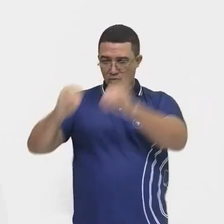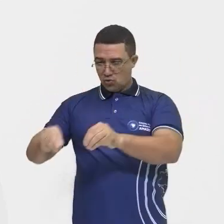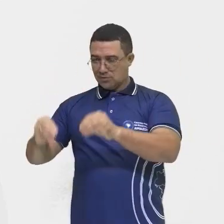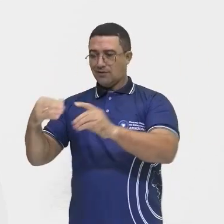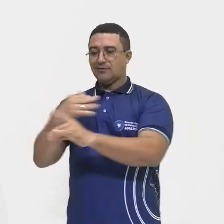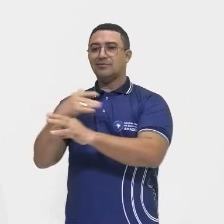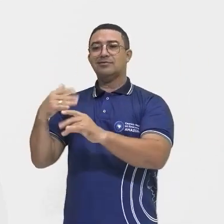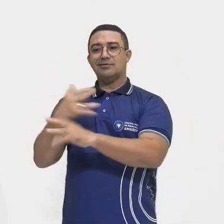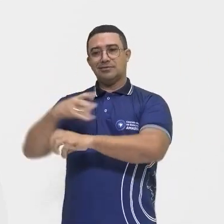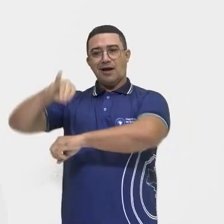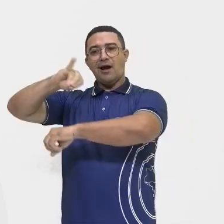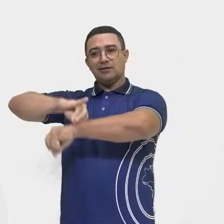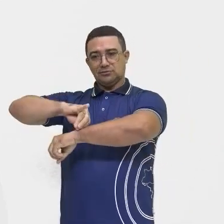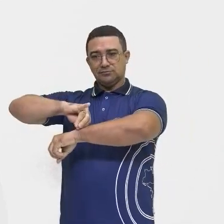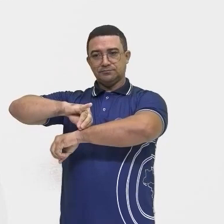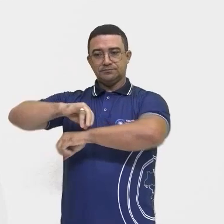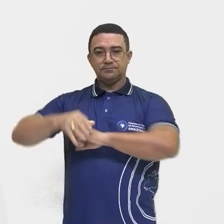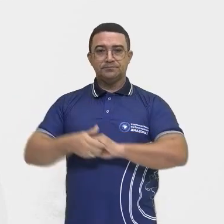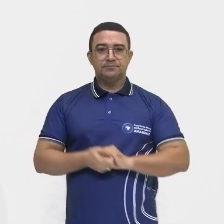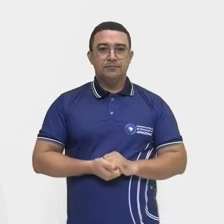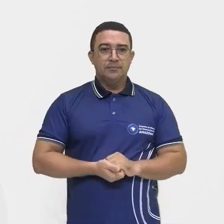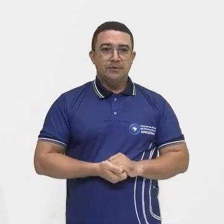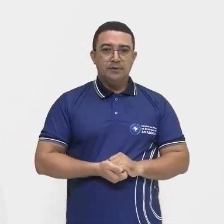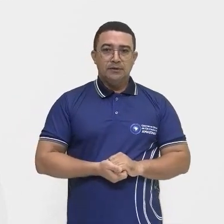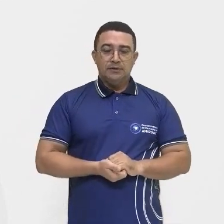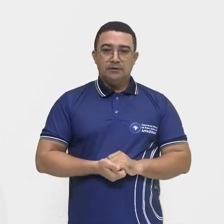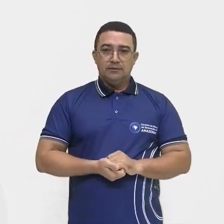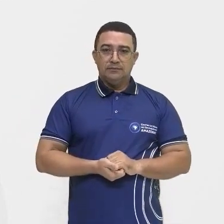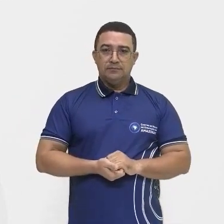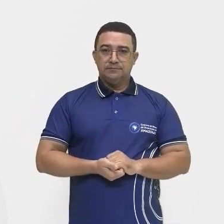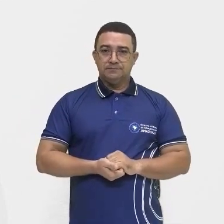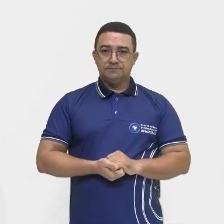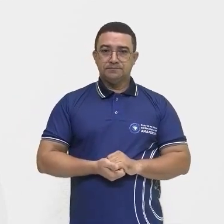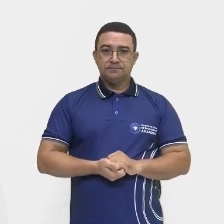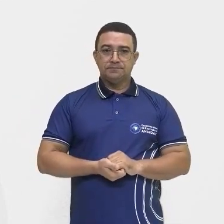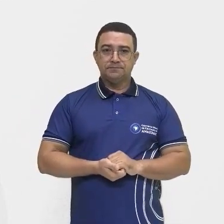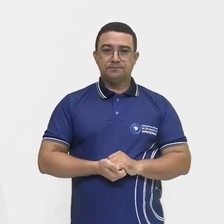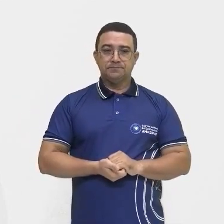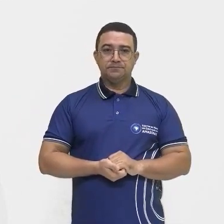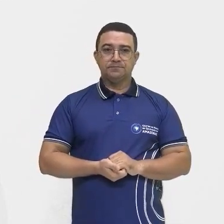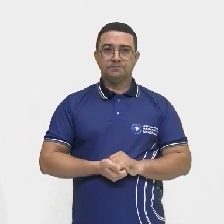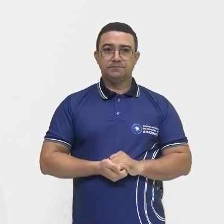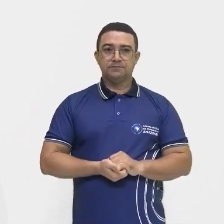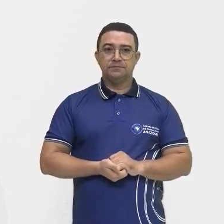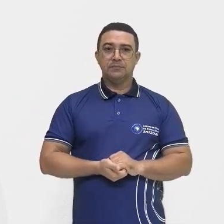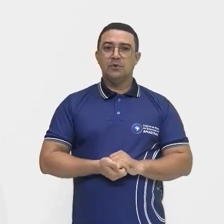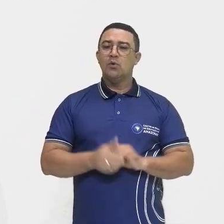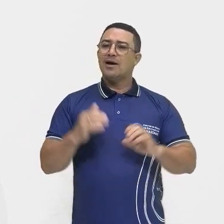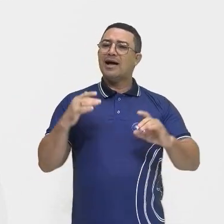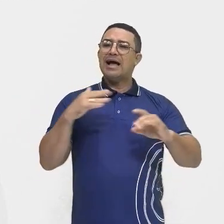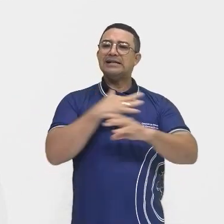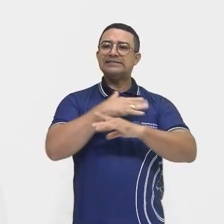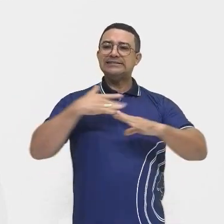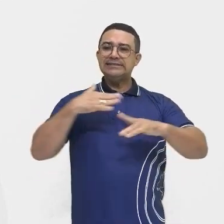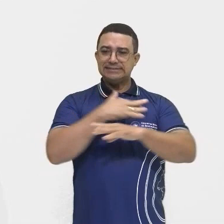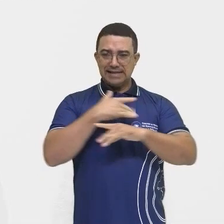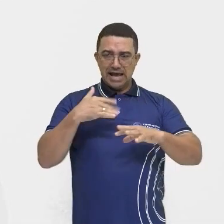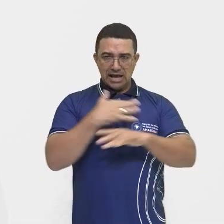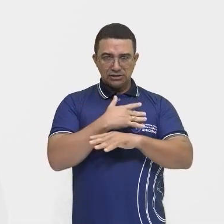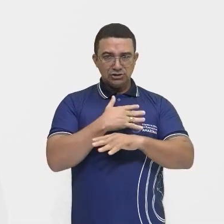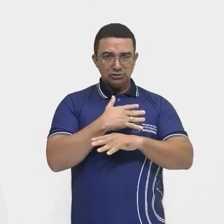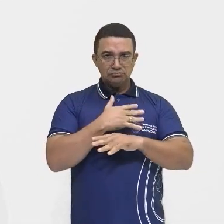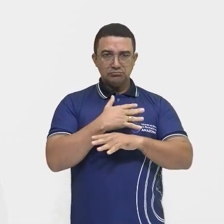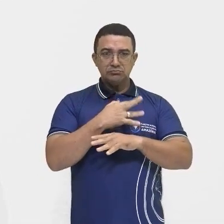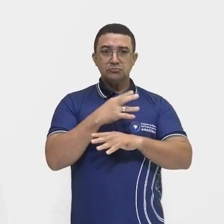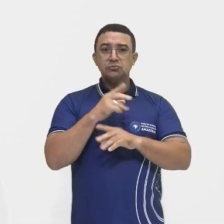para o meio urbano, né? Então, a gente tem êxodo rural. As cidades, elas tiveram aí o seu